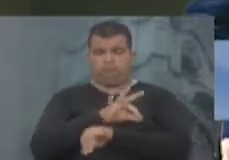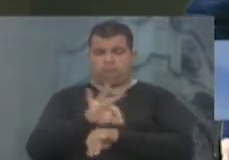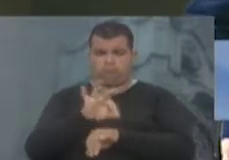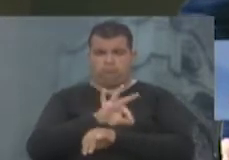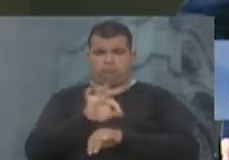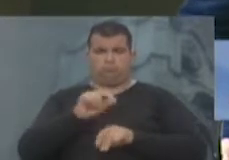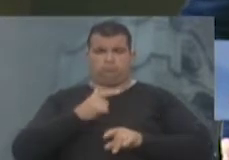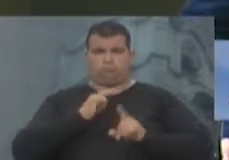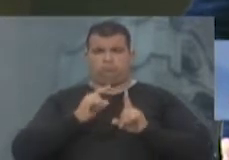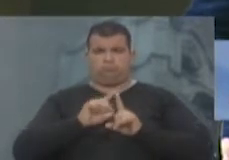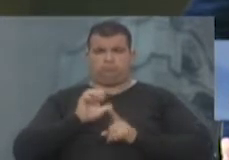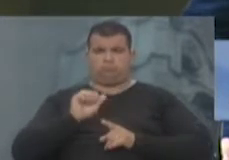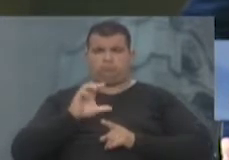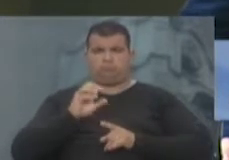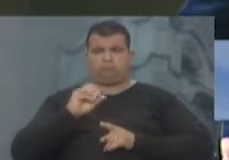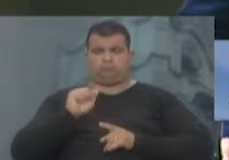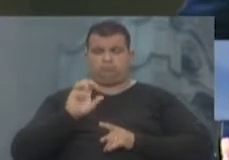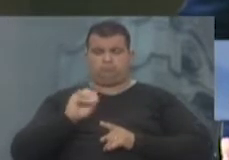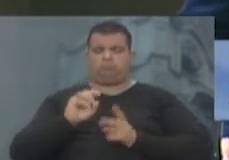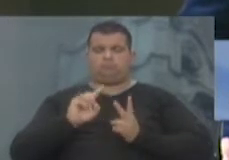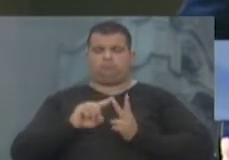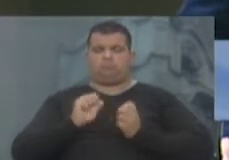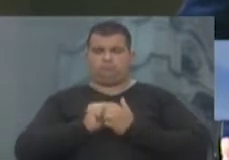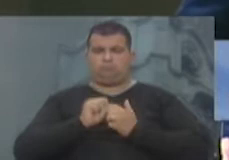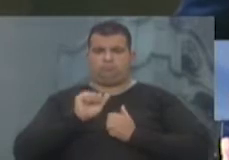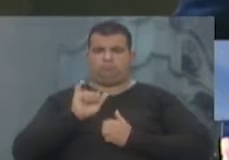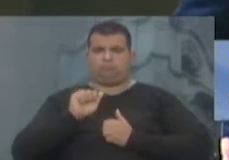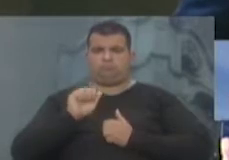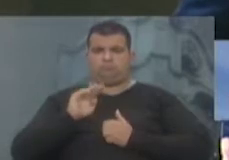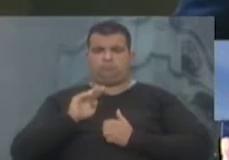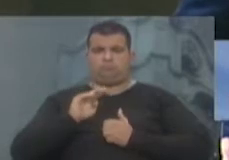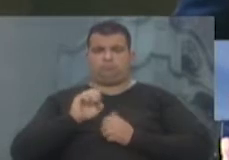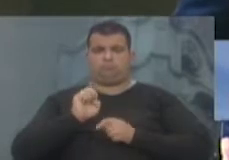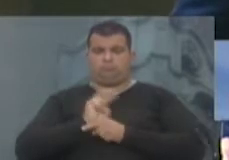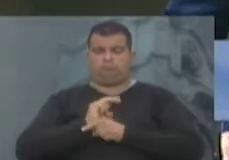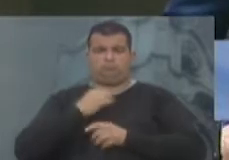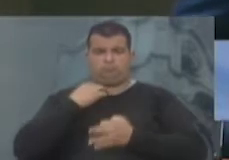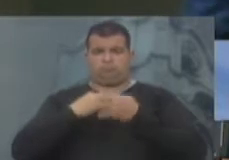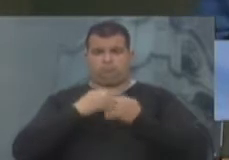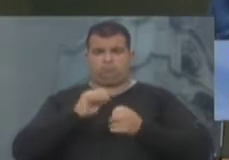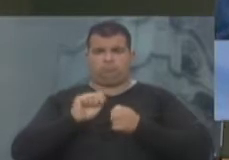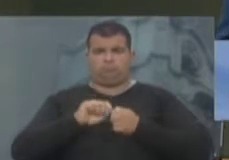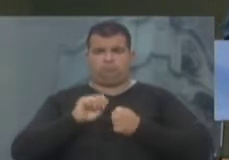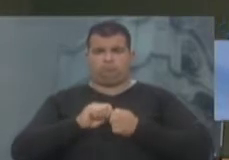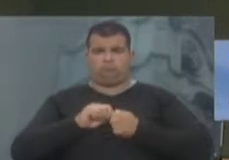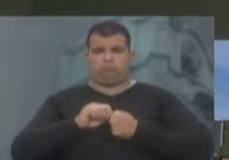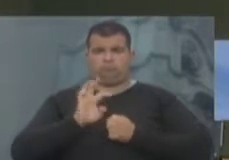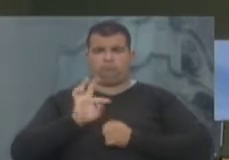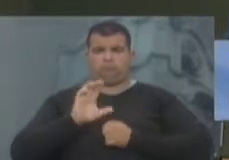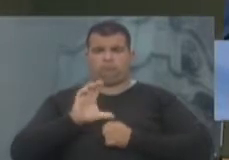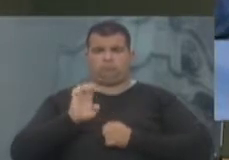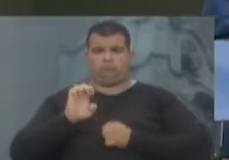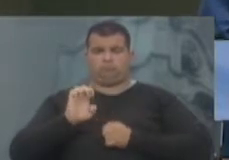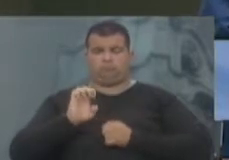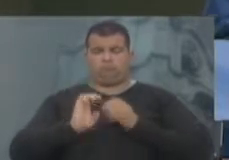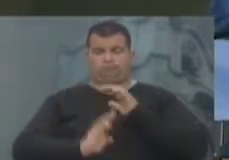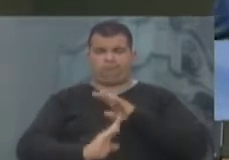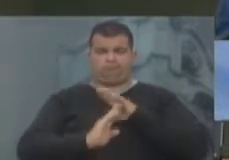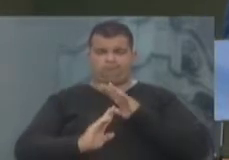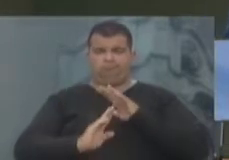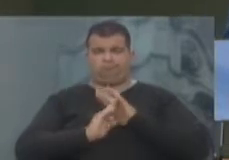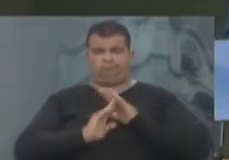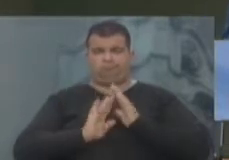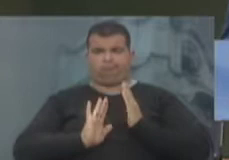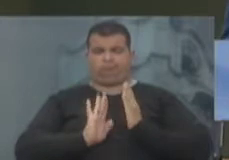a CAL, juntamente com o IAB, entraram com o ofício e fizeram com que o TCE suspendesse